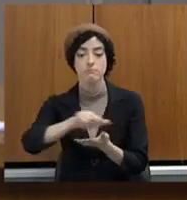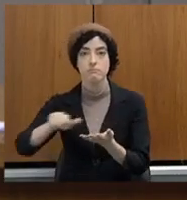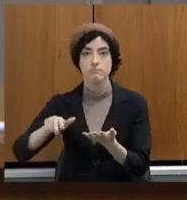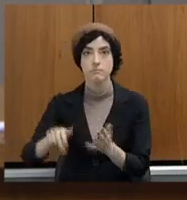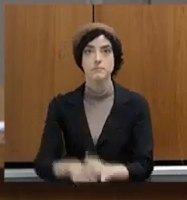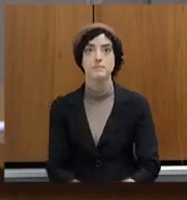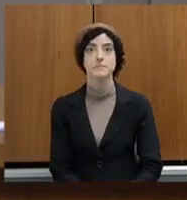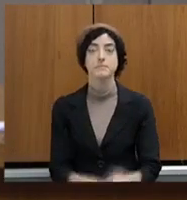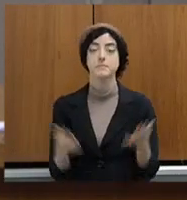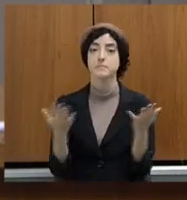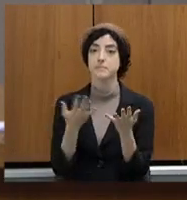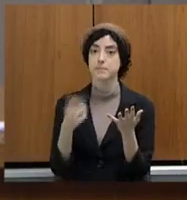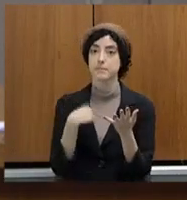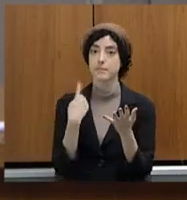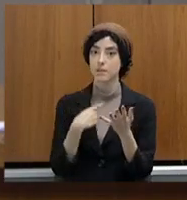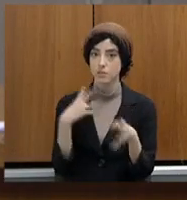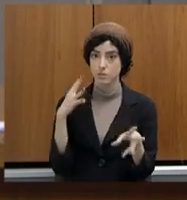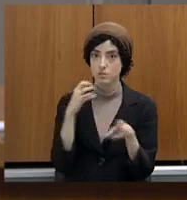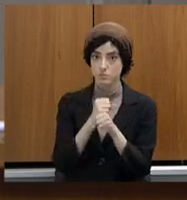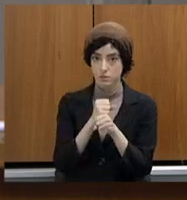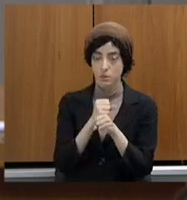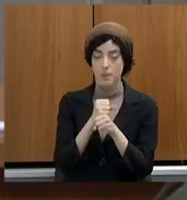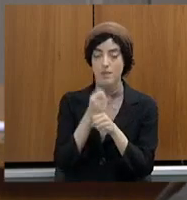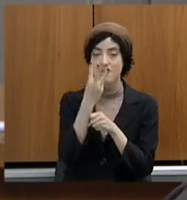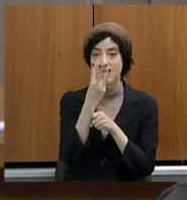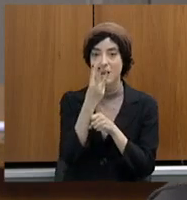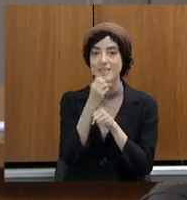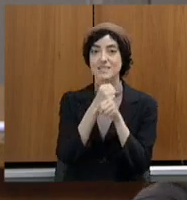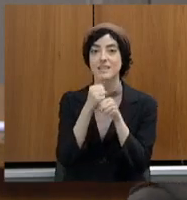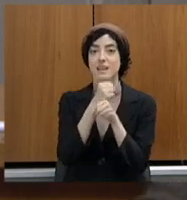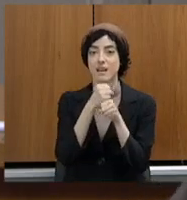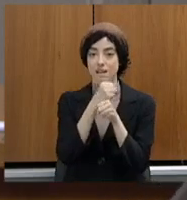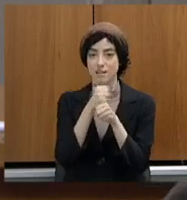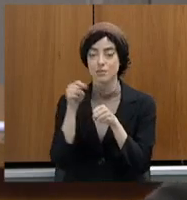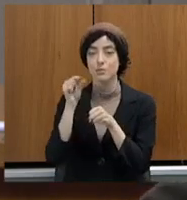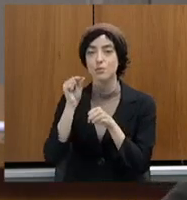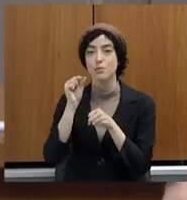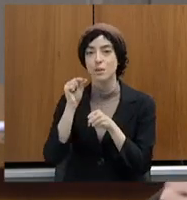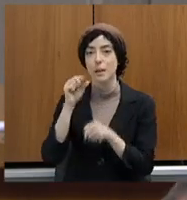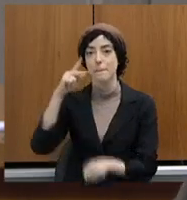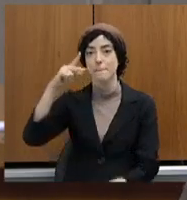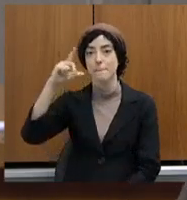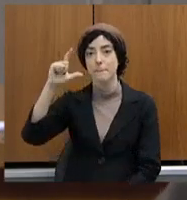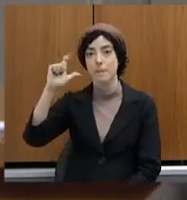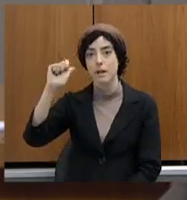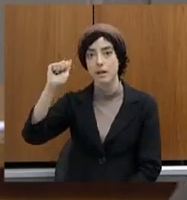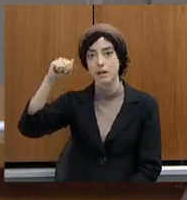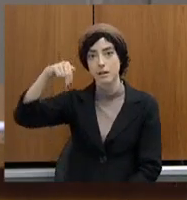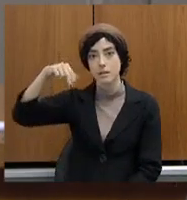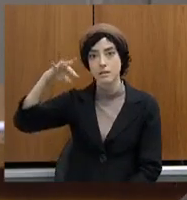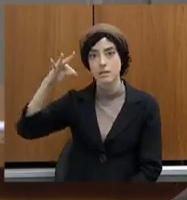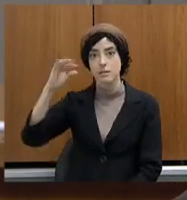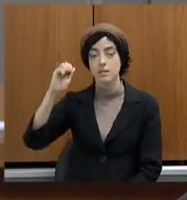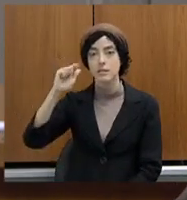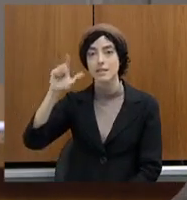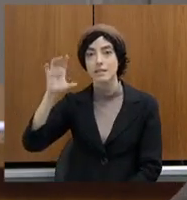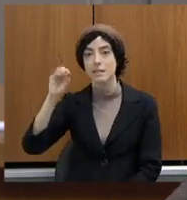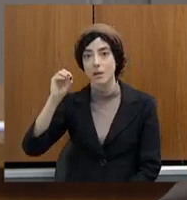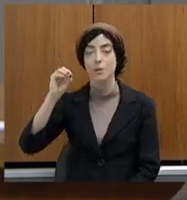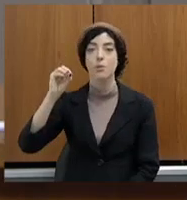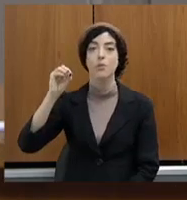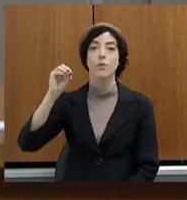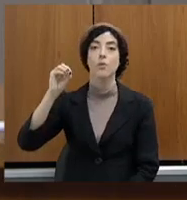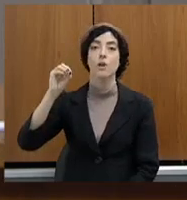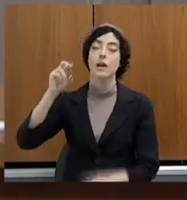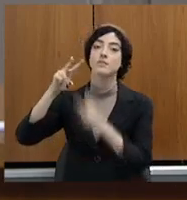E o plantão digital, eu quero dizer que ele não... flagrante por videoconferência, os procedimentos por